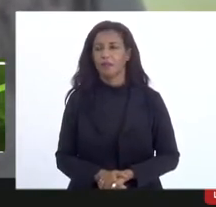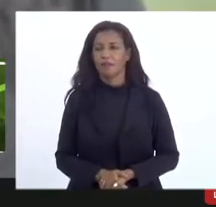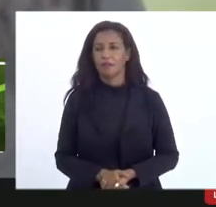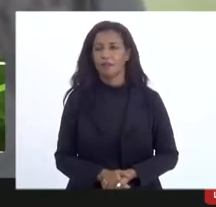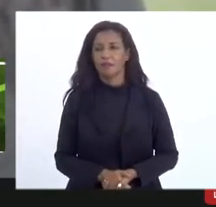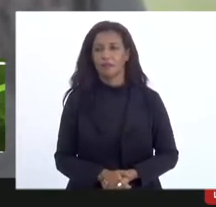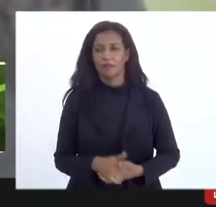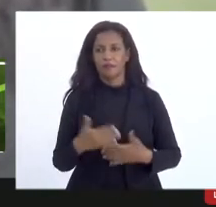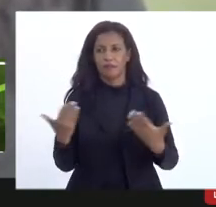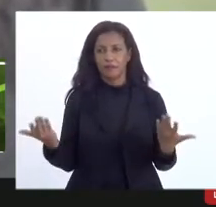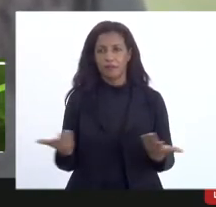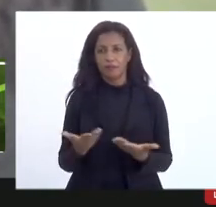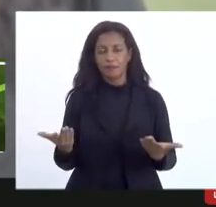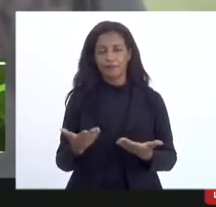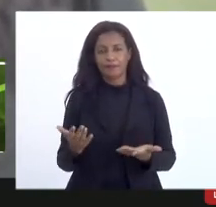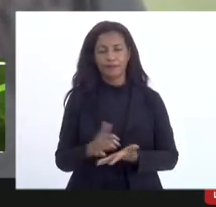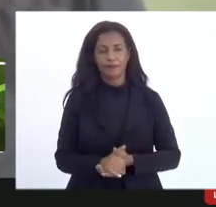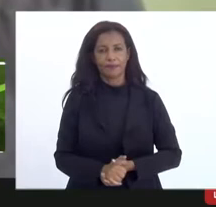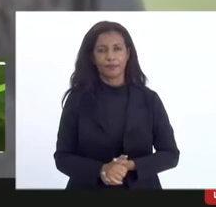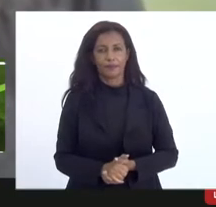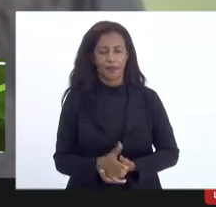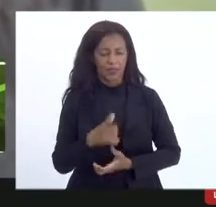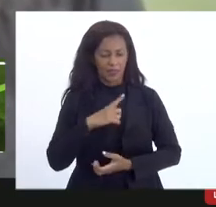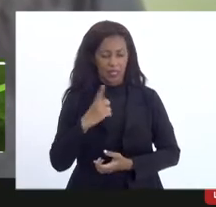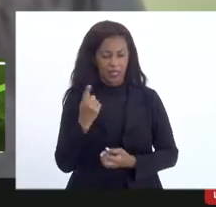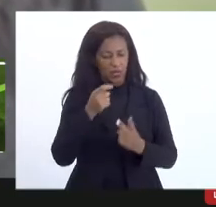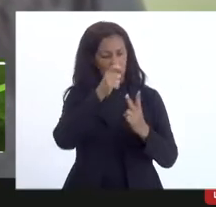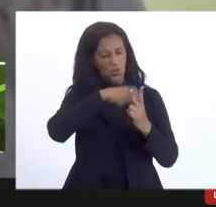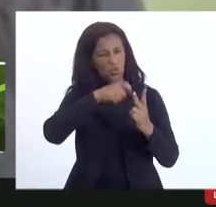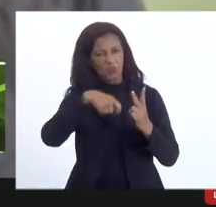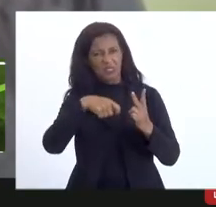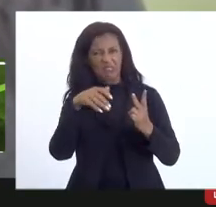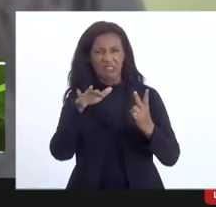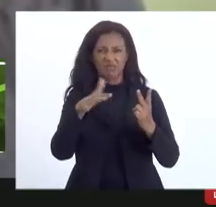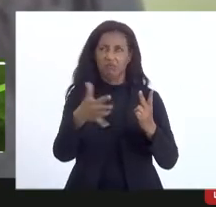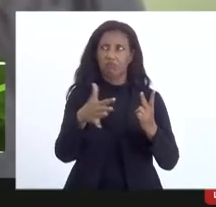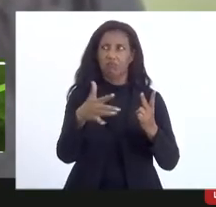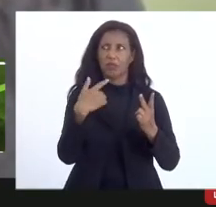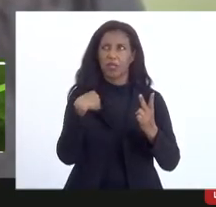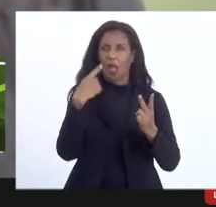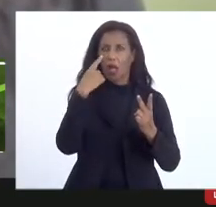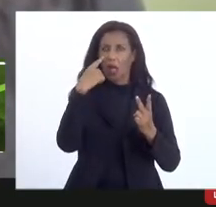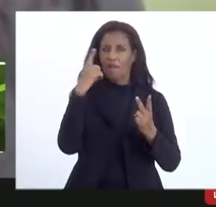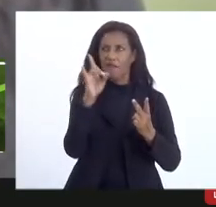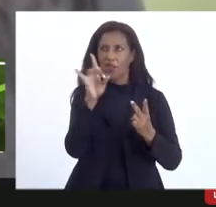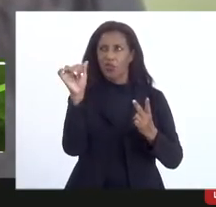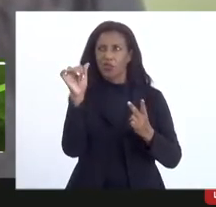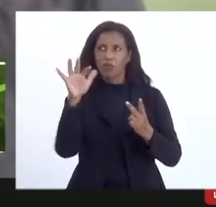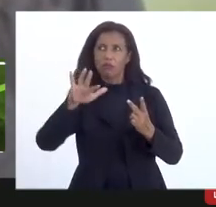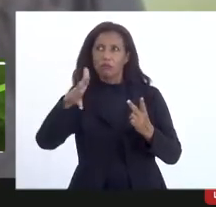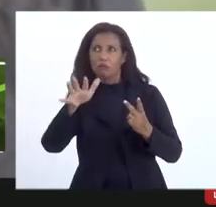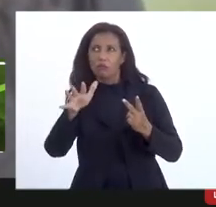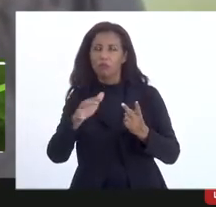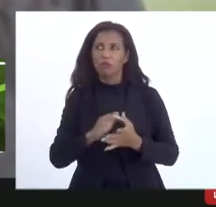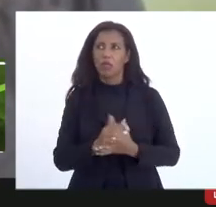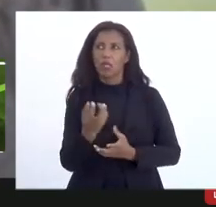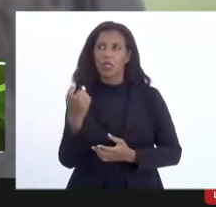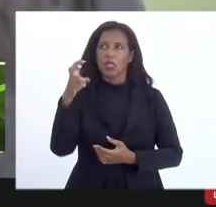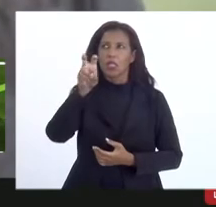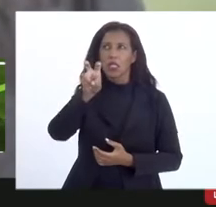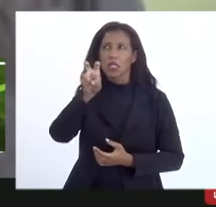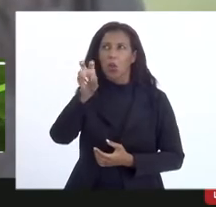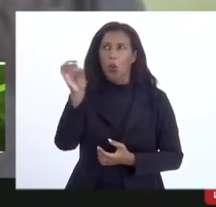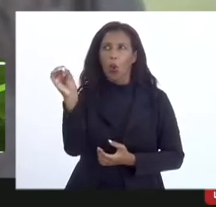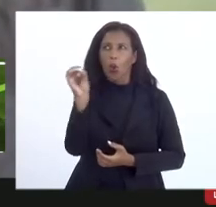agora tem acho que dois meses mais ou menos deixa eu só confirmar aqui a data no dia 5 de